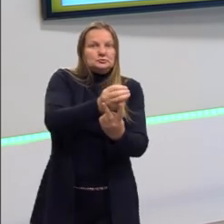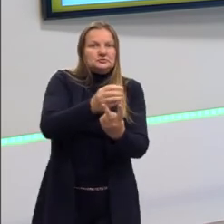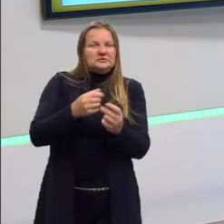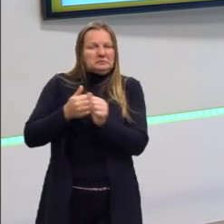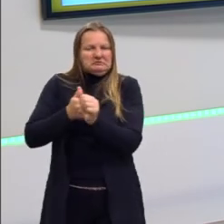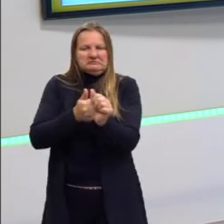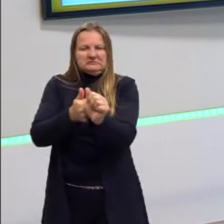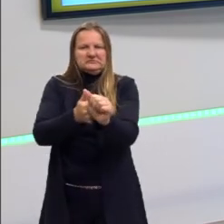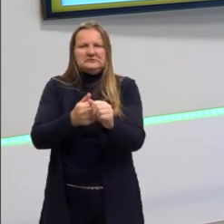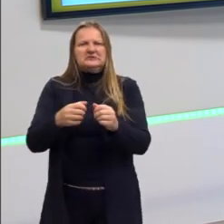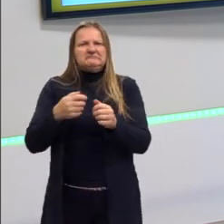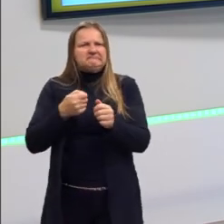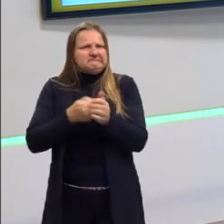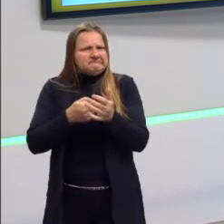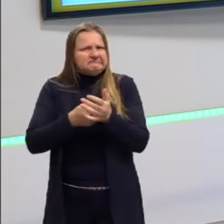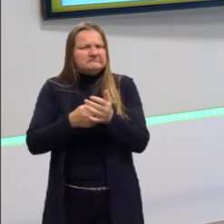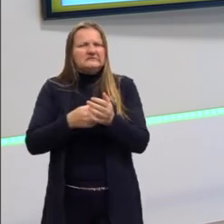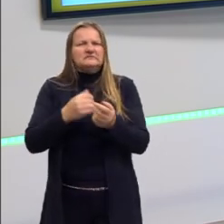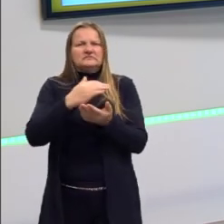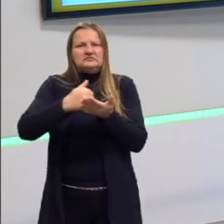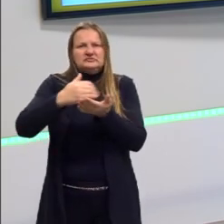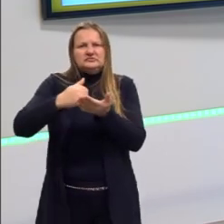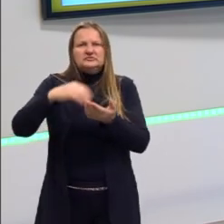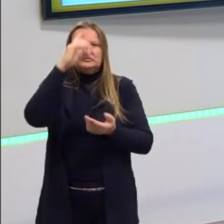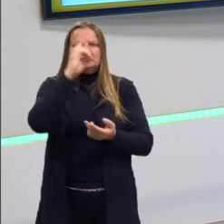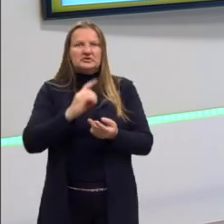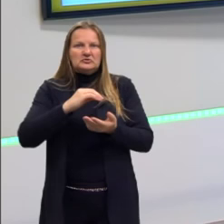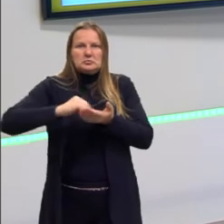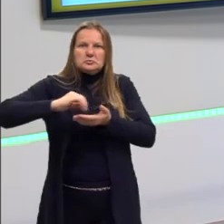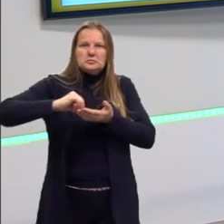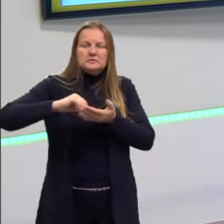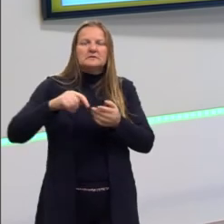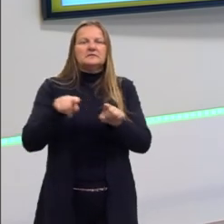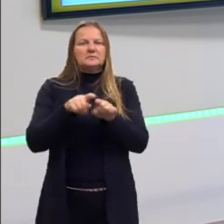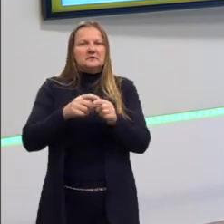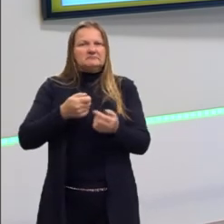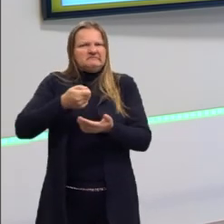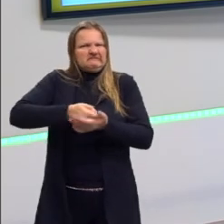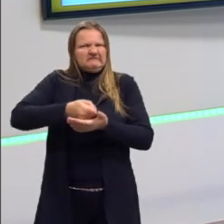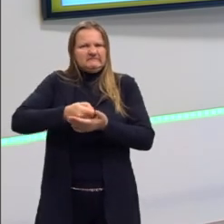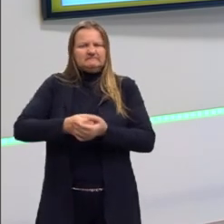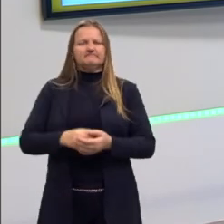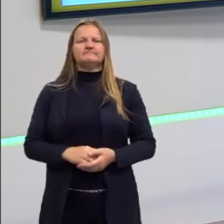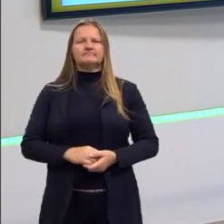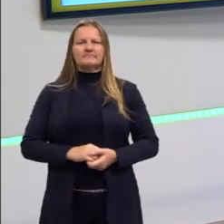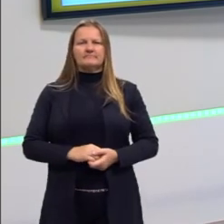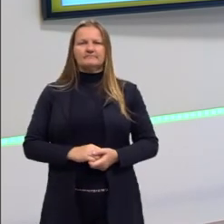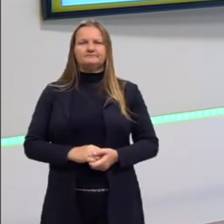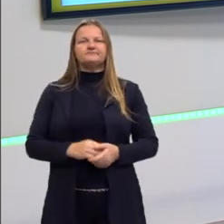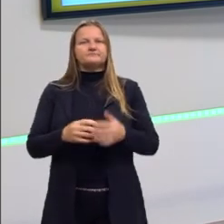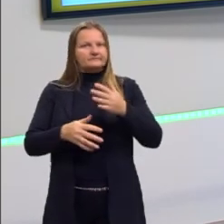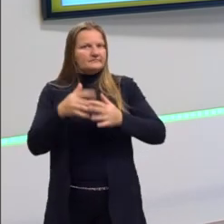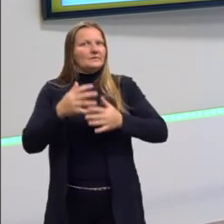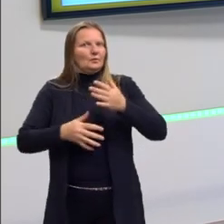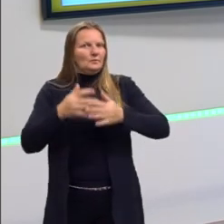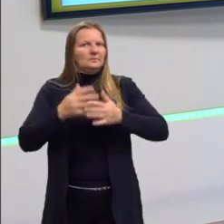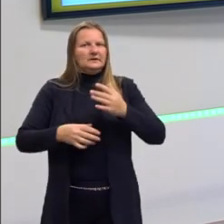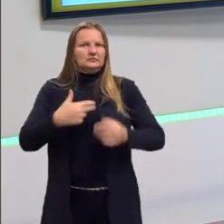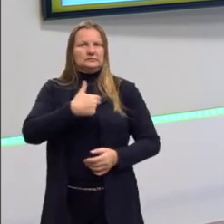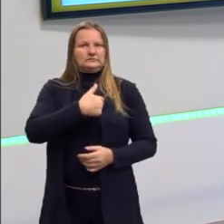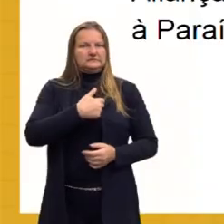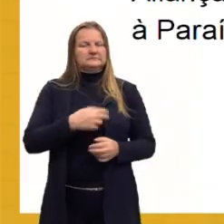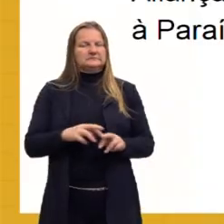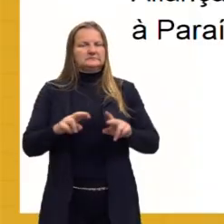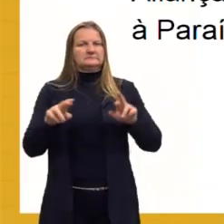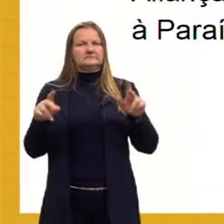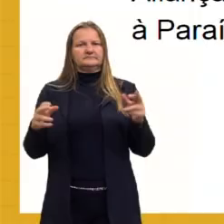perseguiu muita gente, também tirou muitos direitos e também foi muito autoritário. É muito complexo falar dessa figura com tantas ambiguidades.